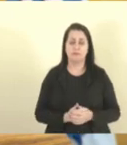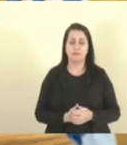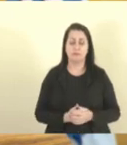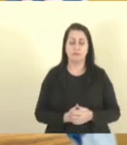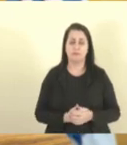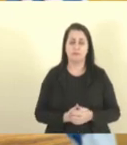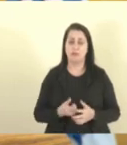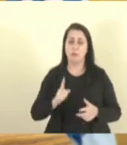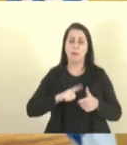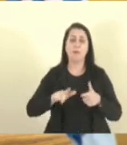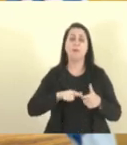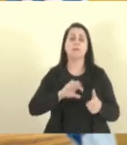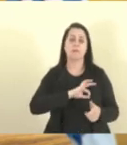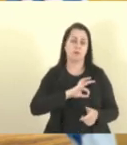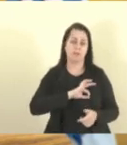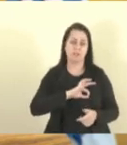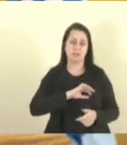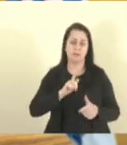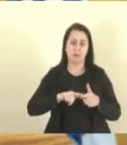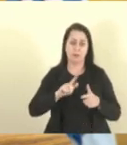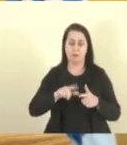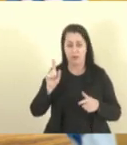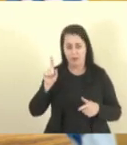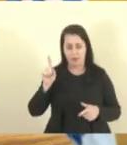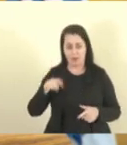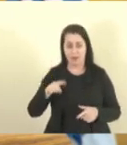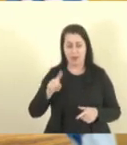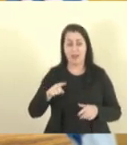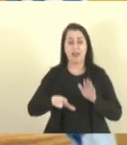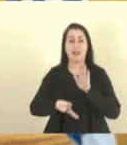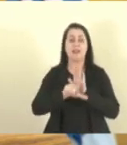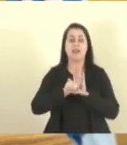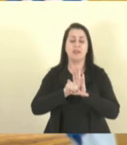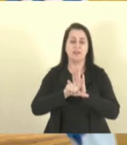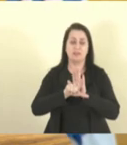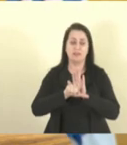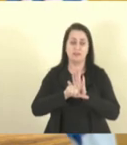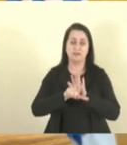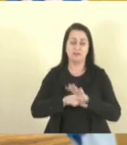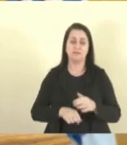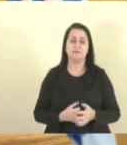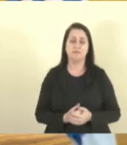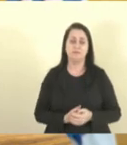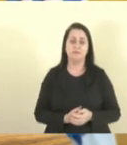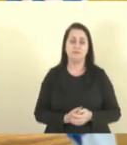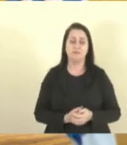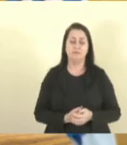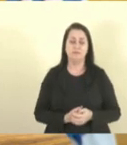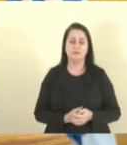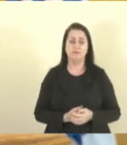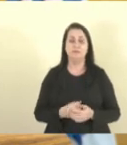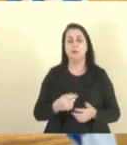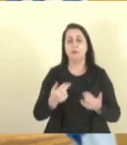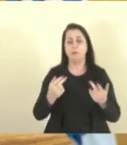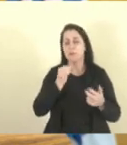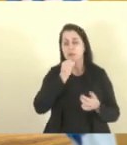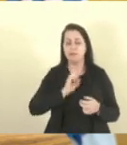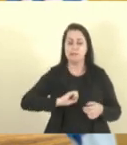polícia, não, o problema é, é que as leis, é o caso aí, da saídinha,